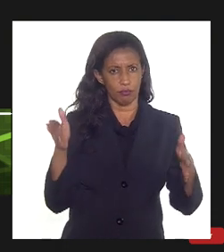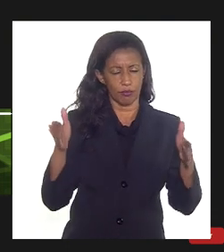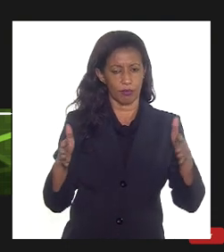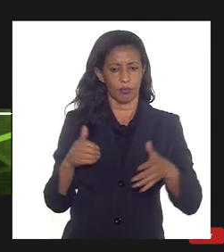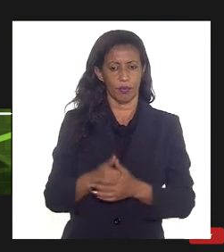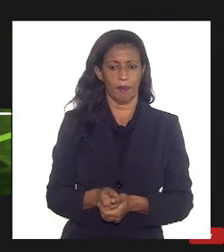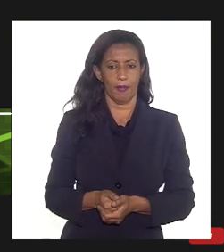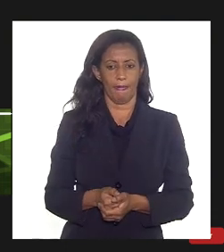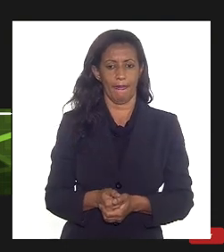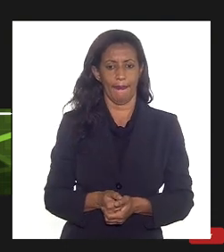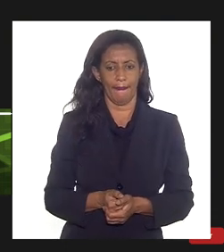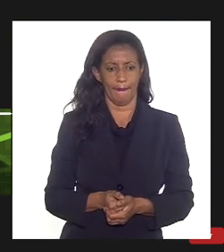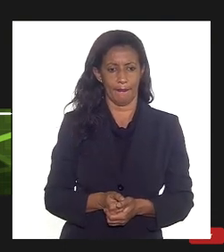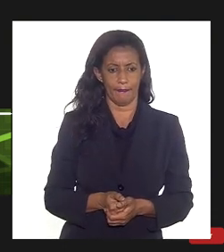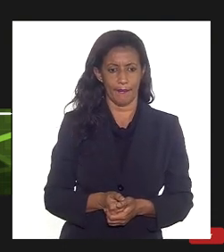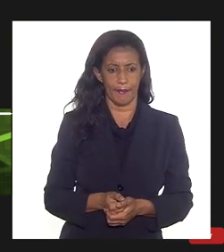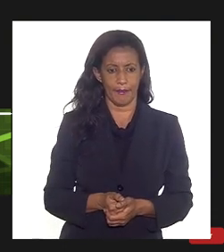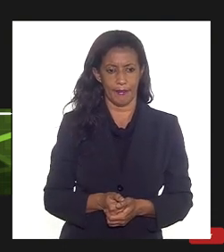e conforme